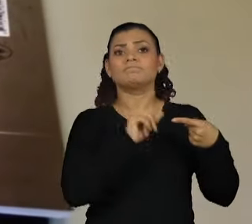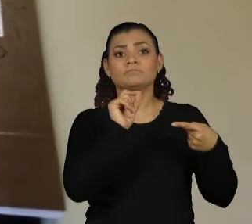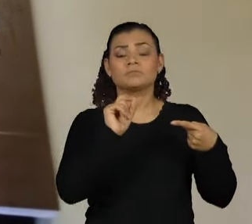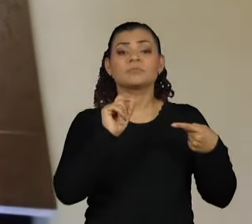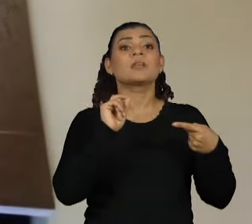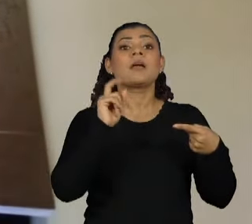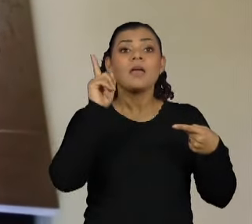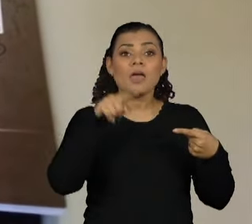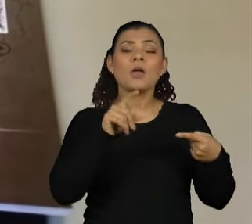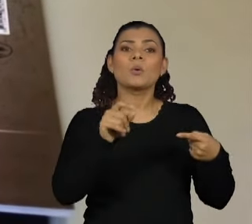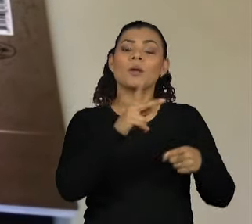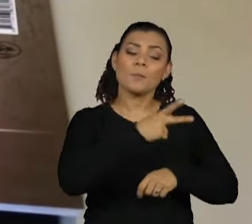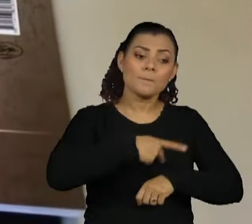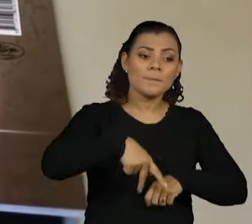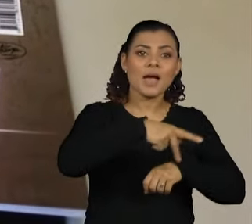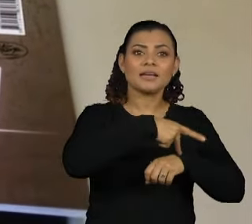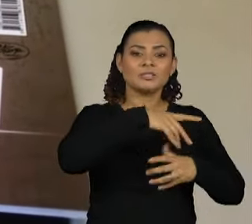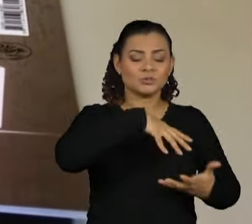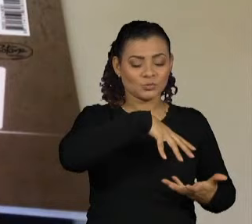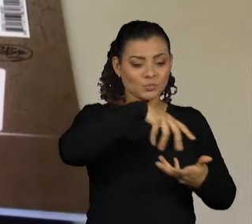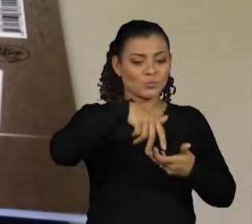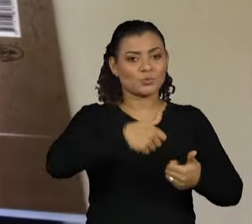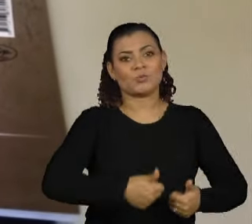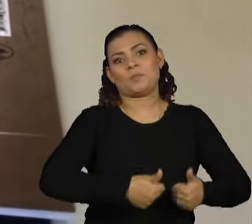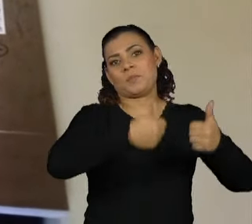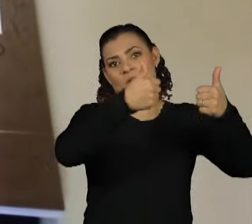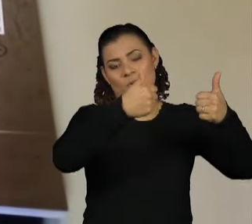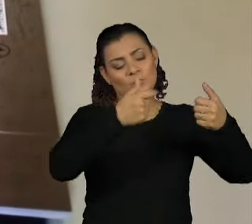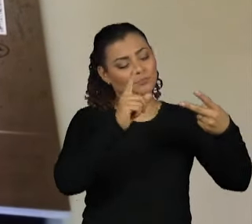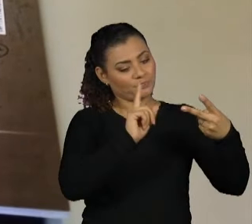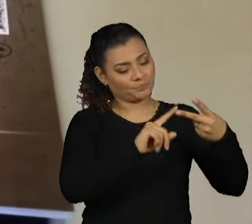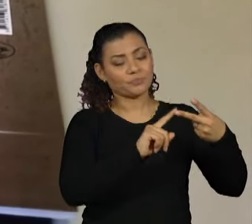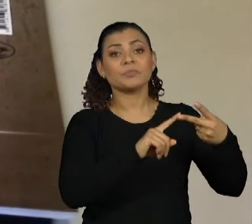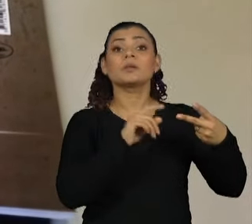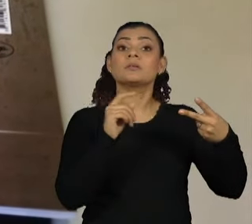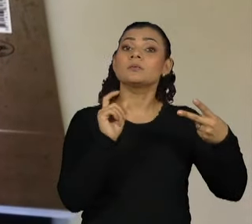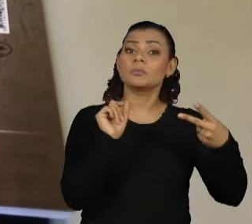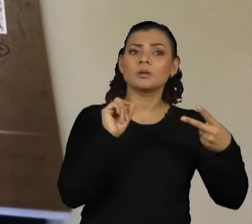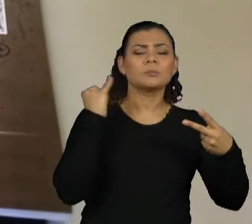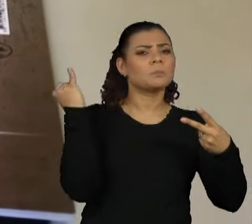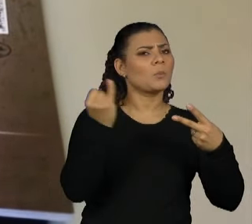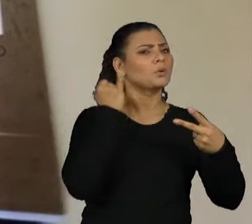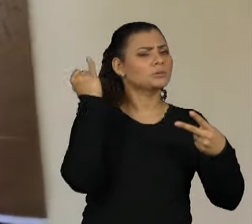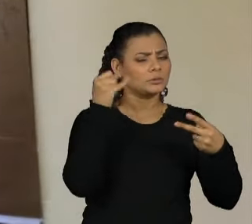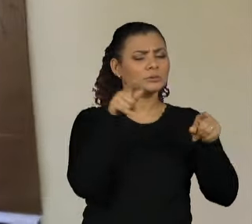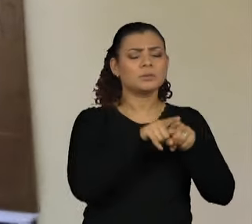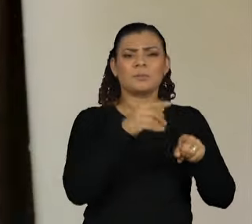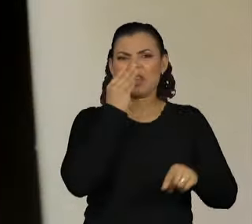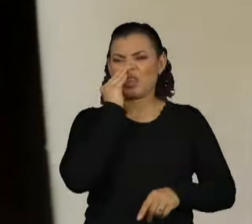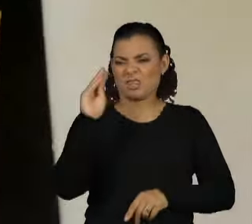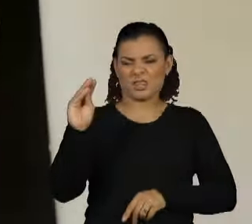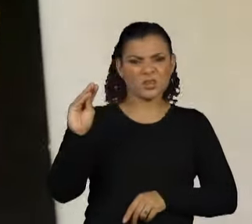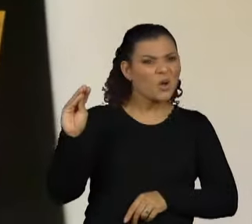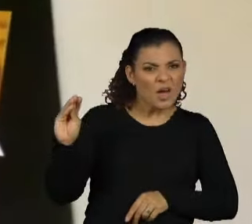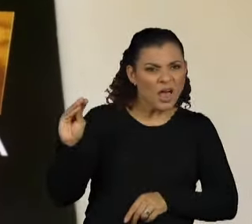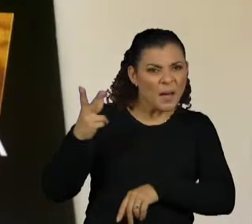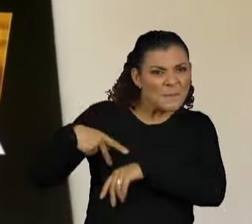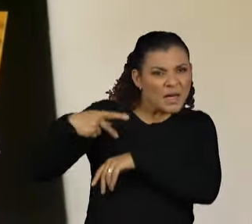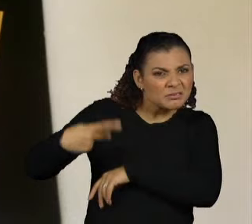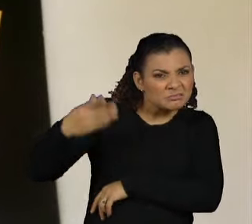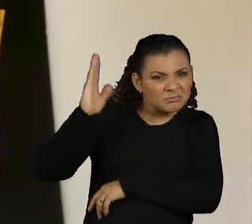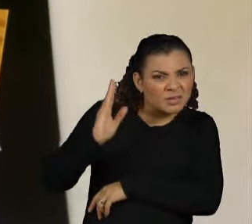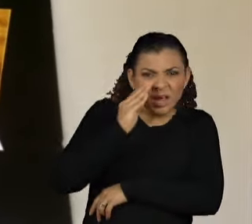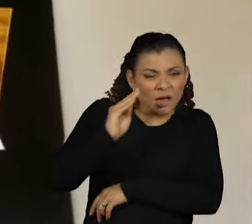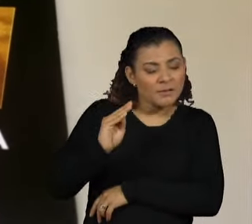que eu disse, você constrói um país e um mundo melhor. O segundo, que é muito importante, é que você não pode ignorar em um país como o